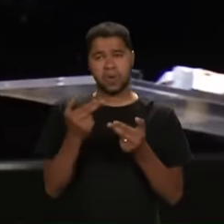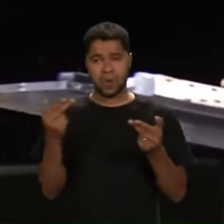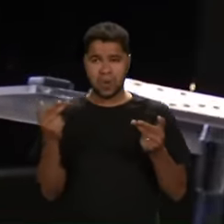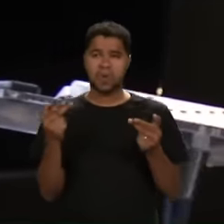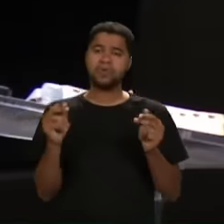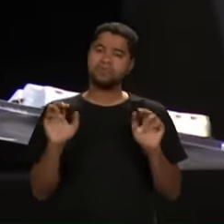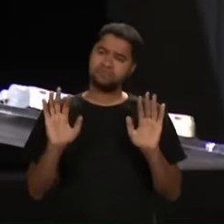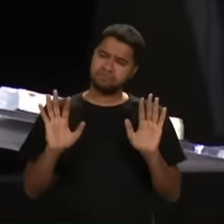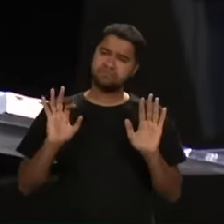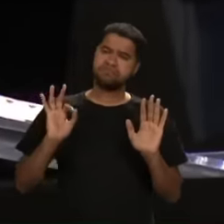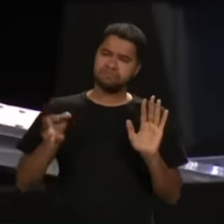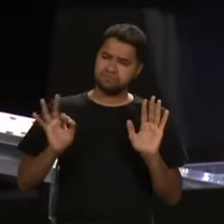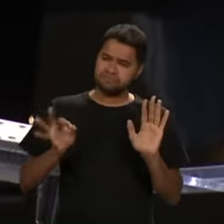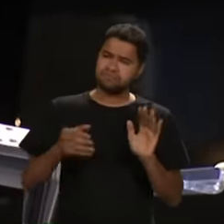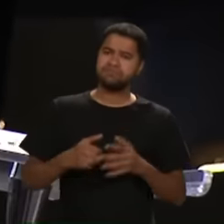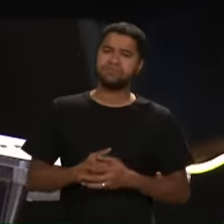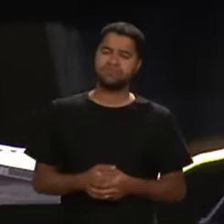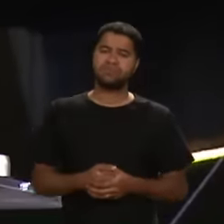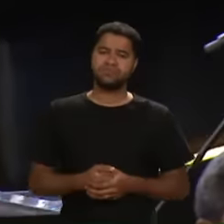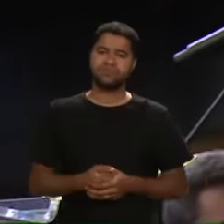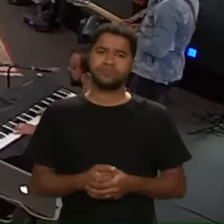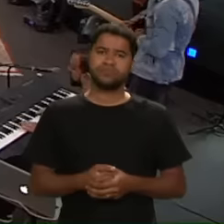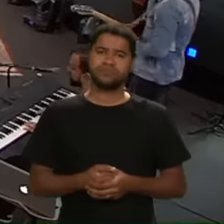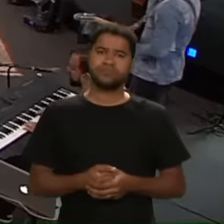dia De amanhã Temos